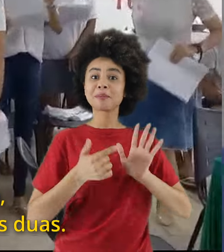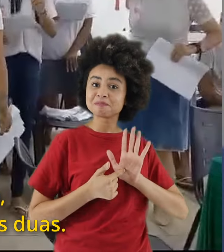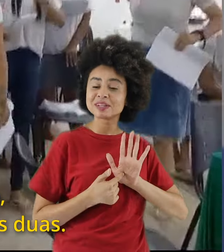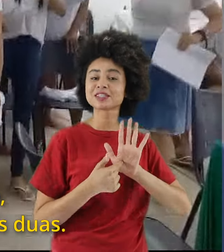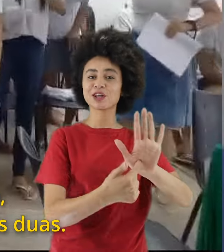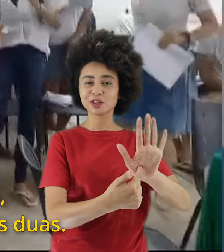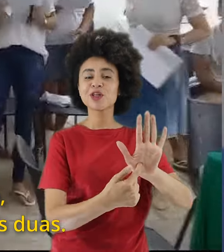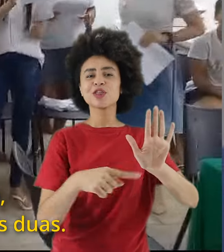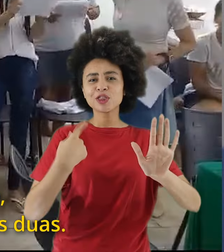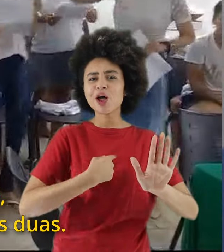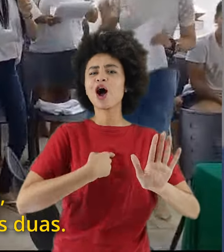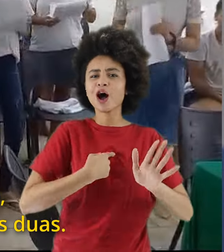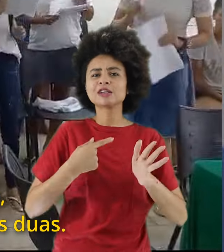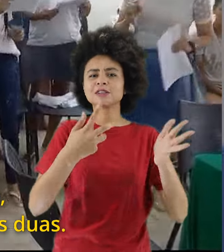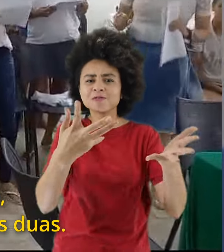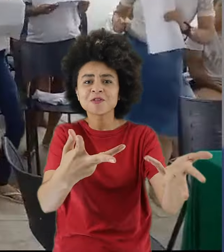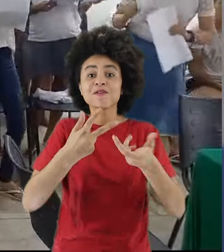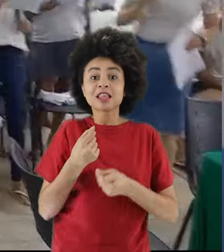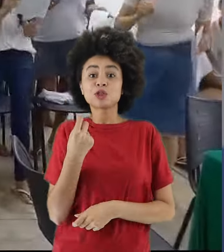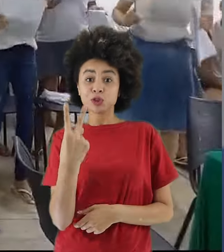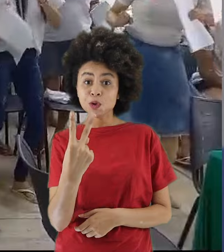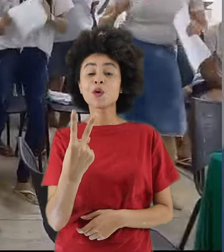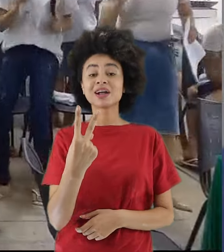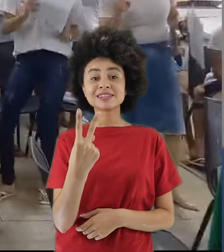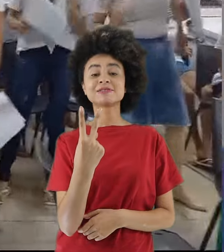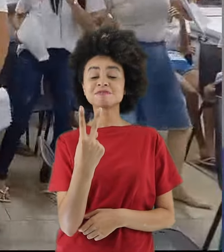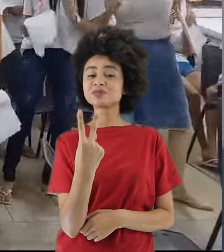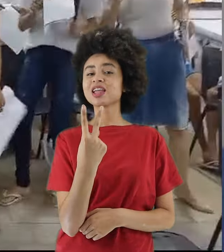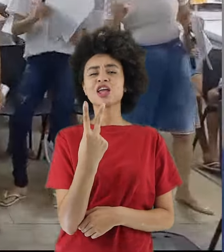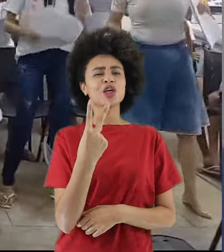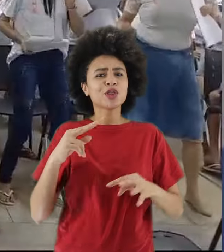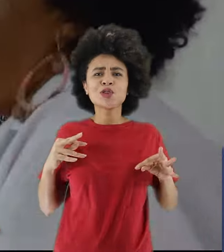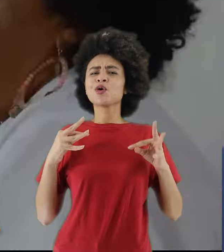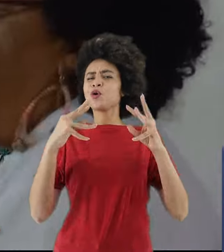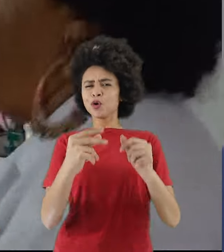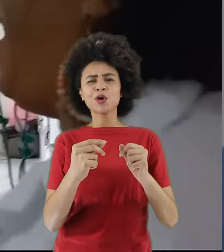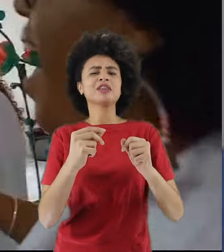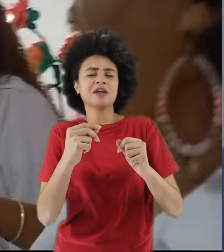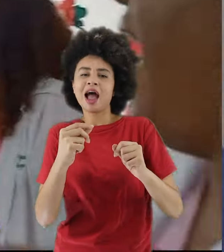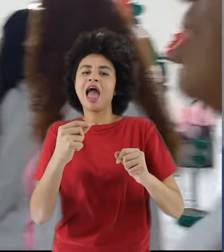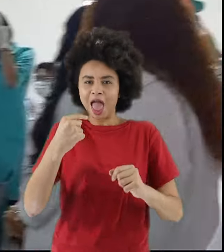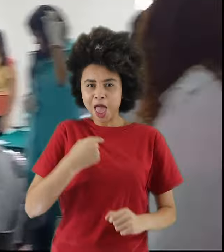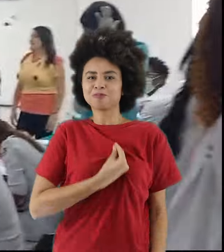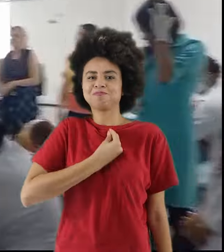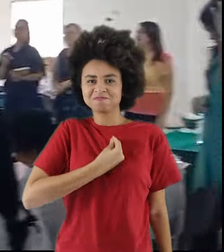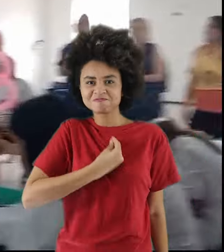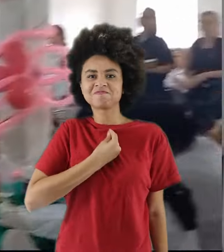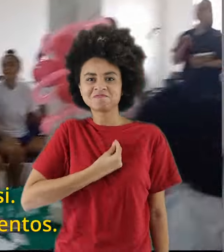a gente está convidada para mais duas, e tudo que tem aqui agora, o coral está dentro.